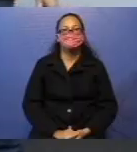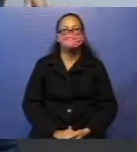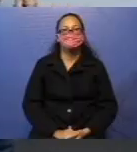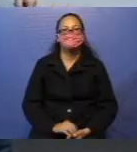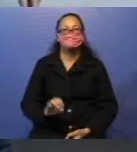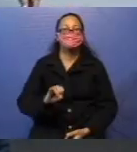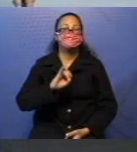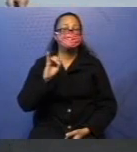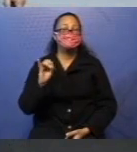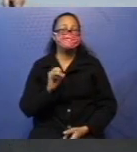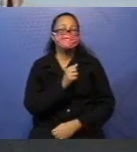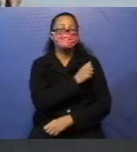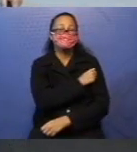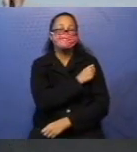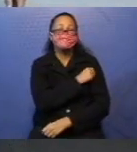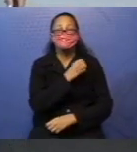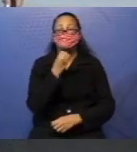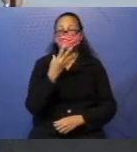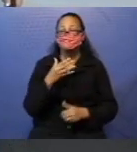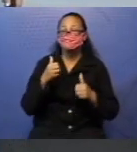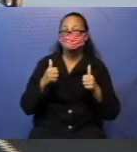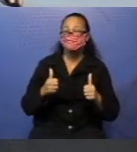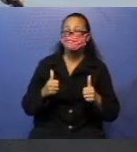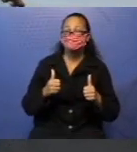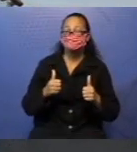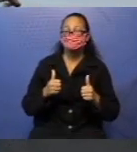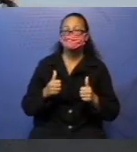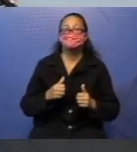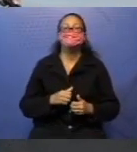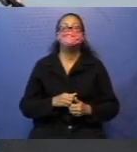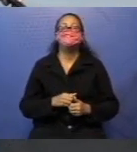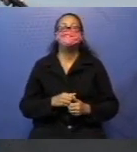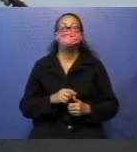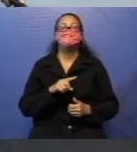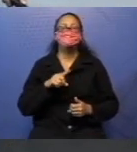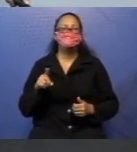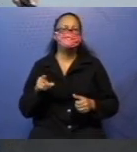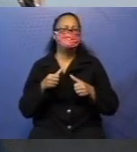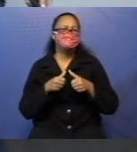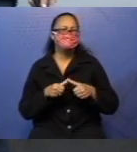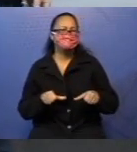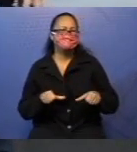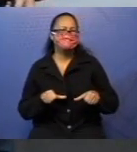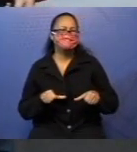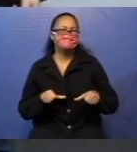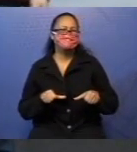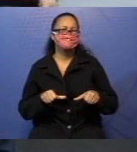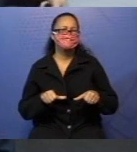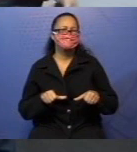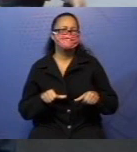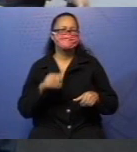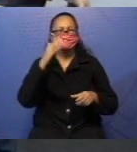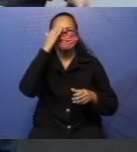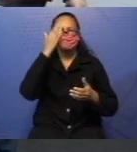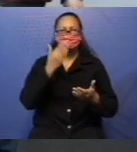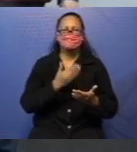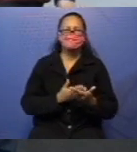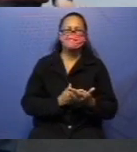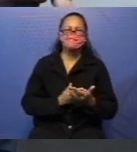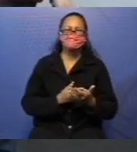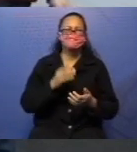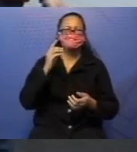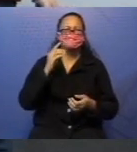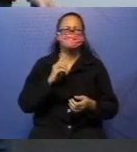Olá meninos, tudo bem? Tudo jóia? Como tem passado? Acredito que cada dia mais